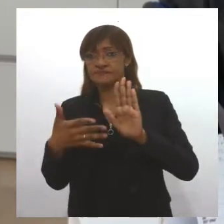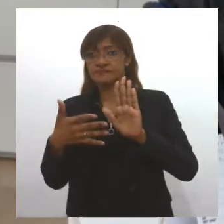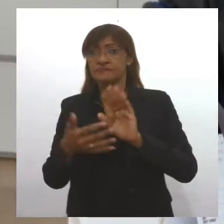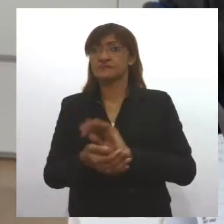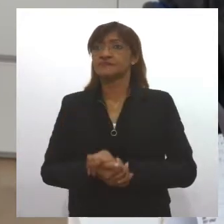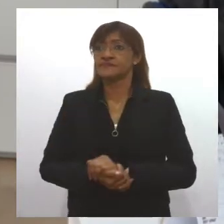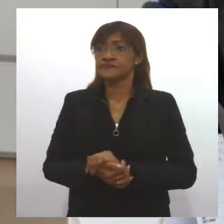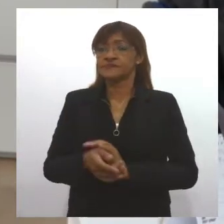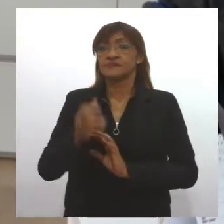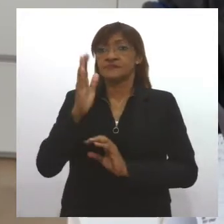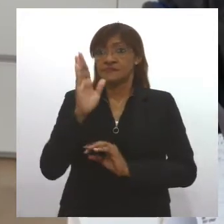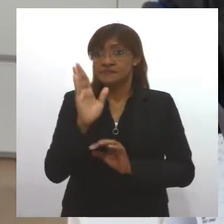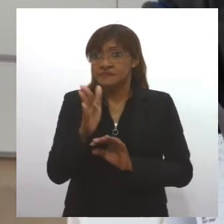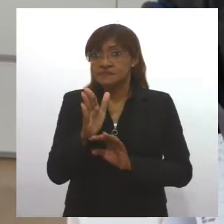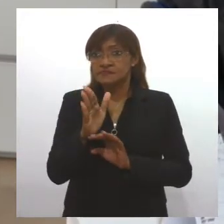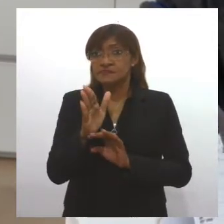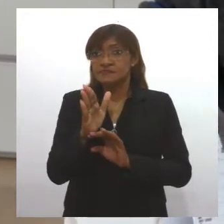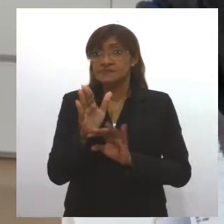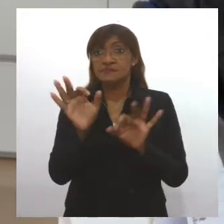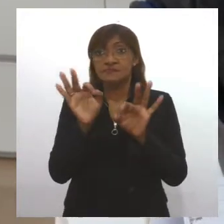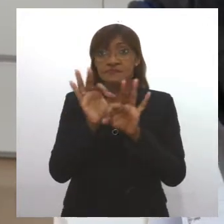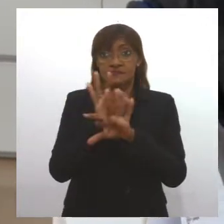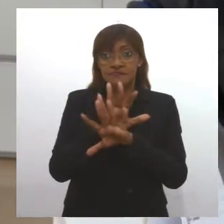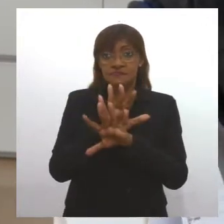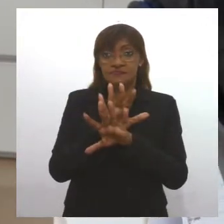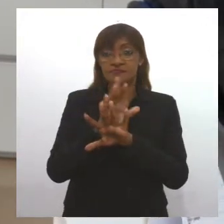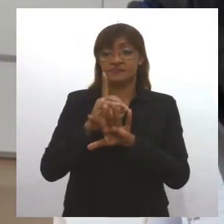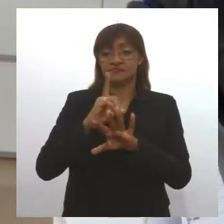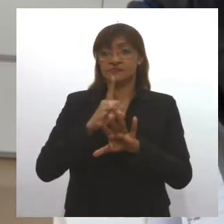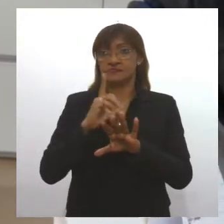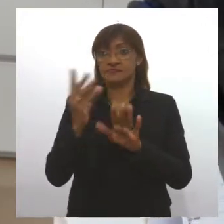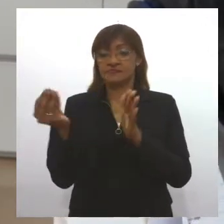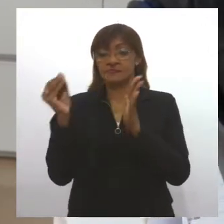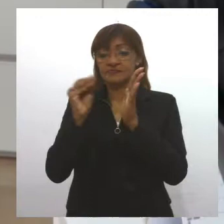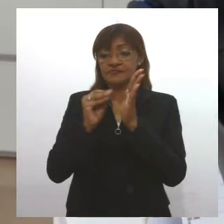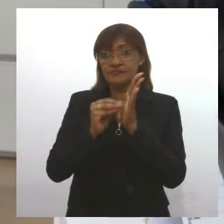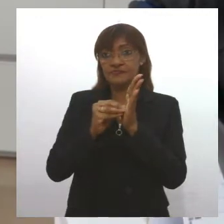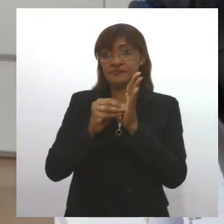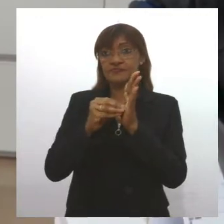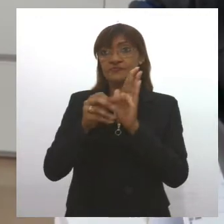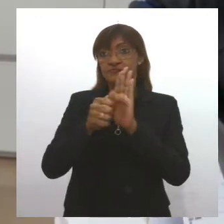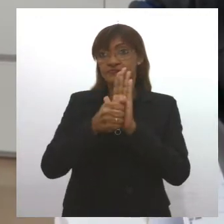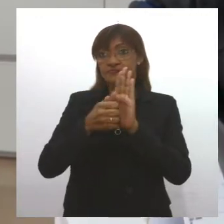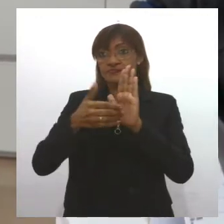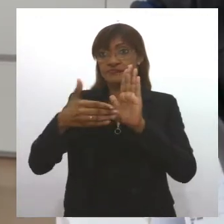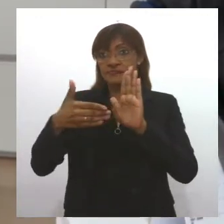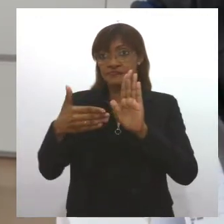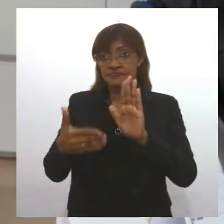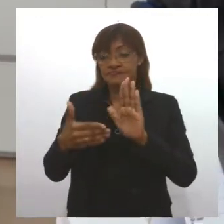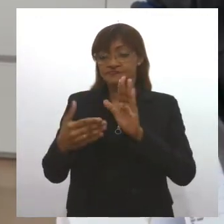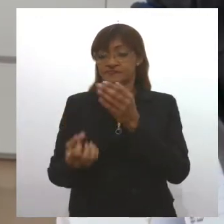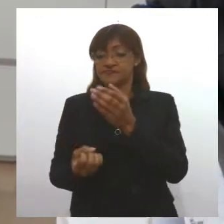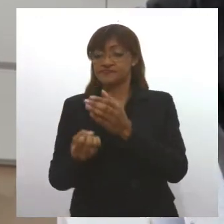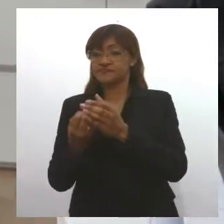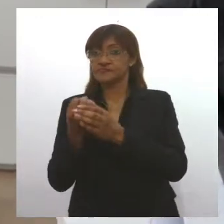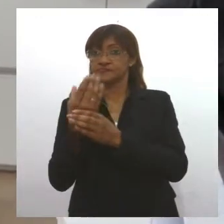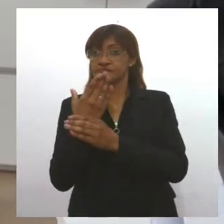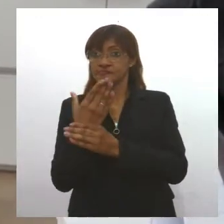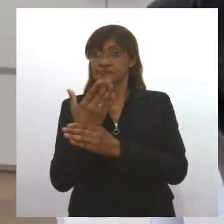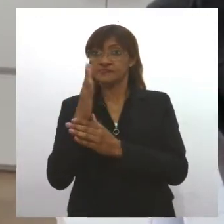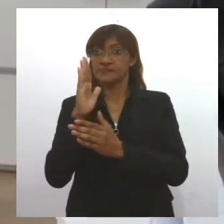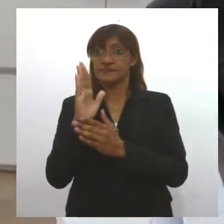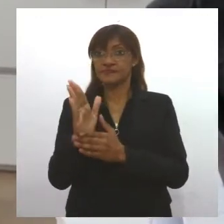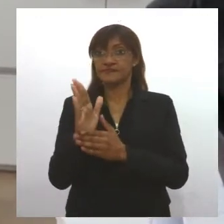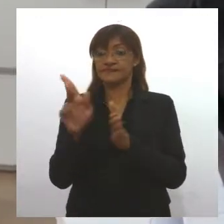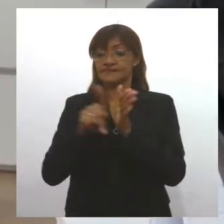Feito isso, ela cria uma conta digital dentro desse aplicativo e quando ela cria essa conta digital no